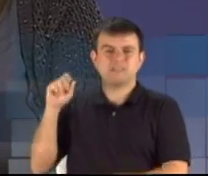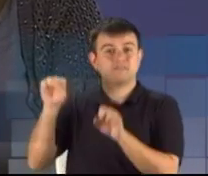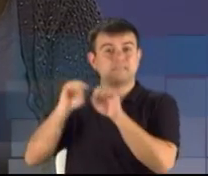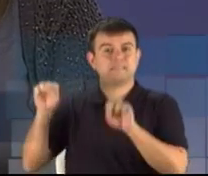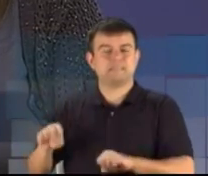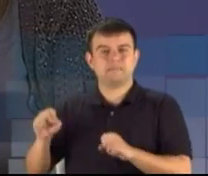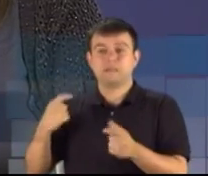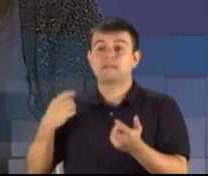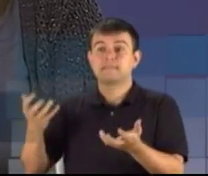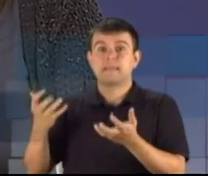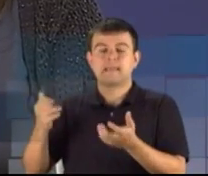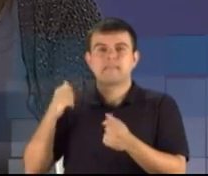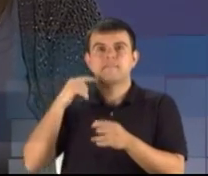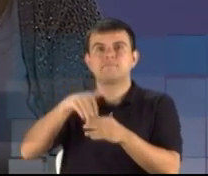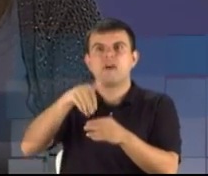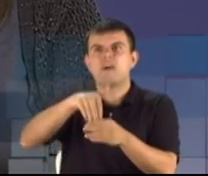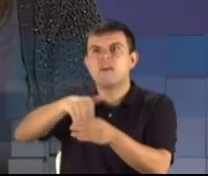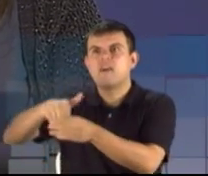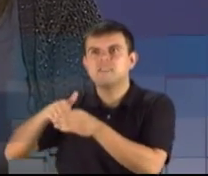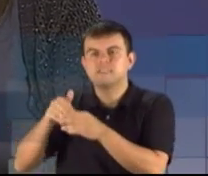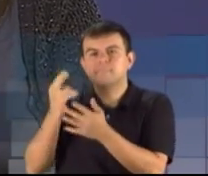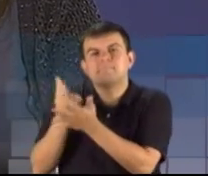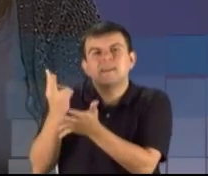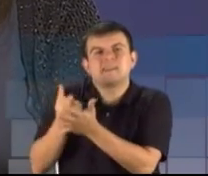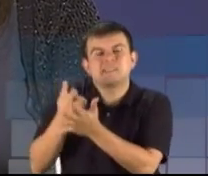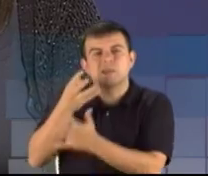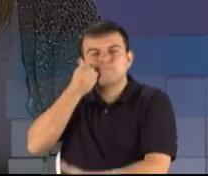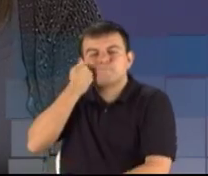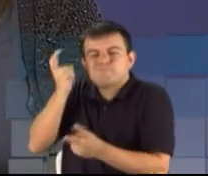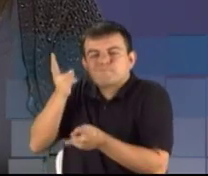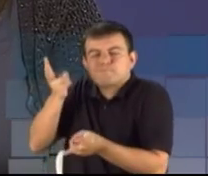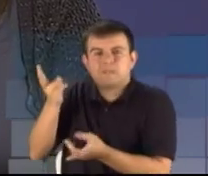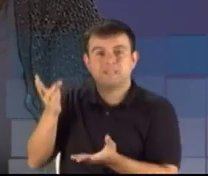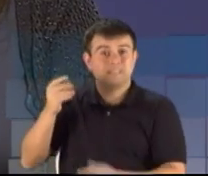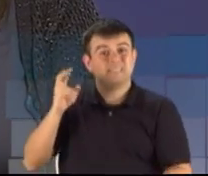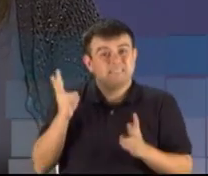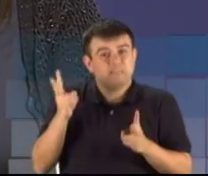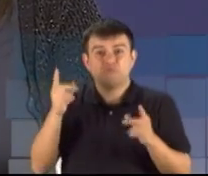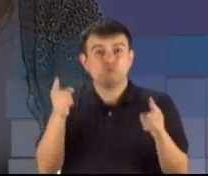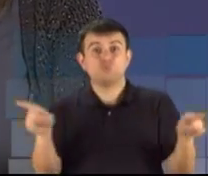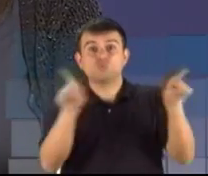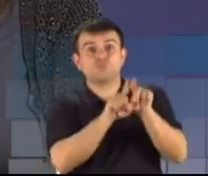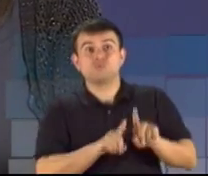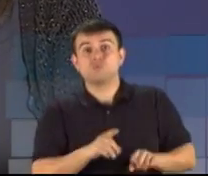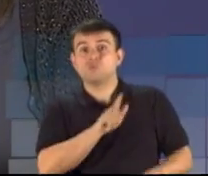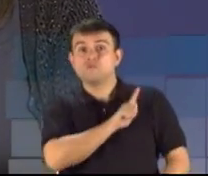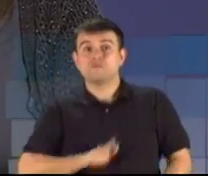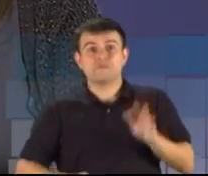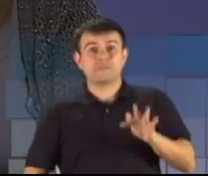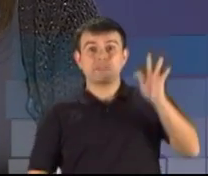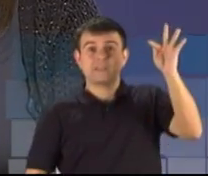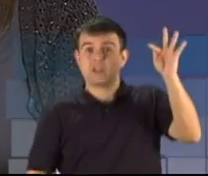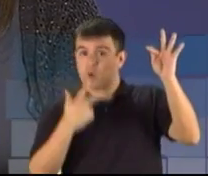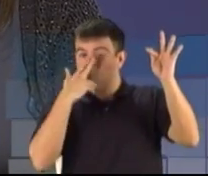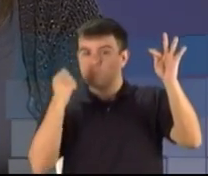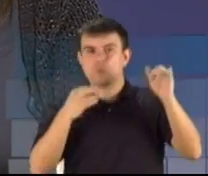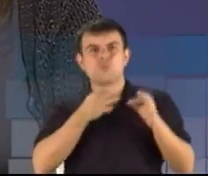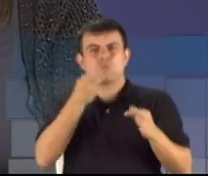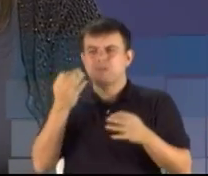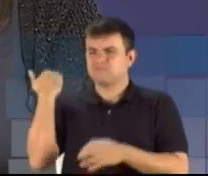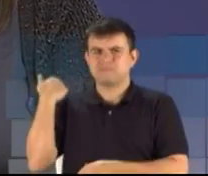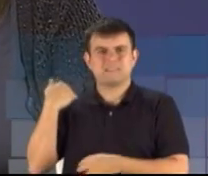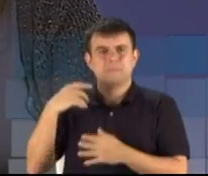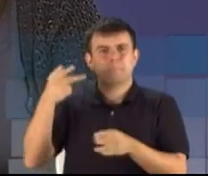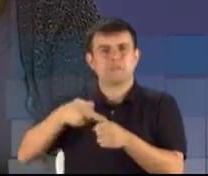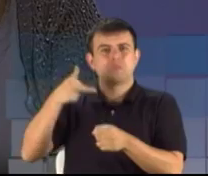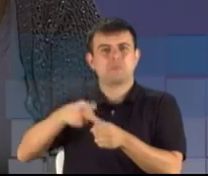tudo como estão. Eles seguem juntos no governo federal e seguem juntos nos escândalos como os da Petrobras, onde